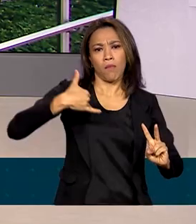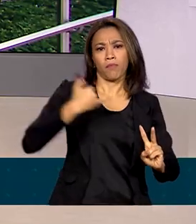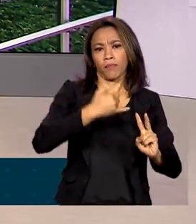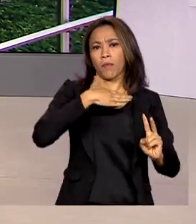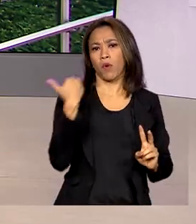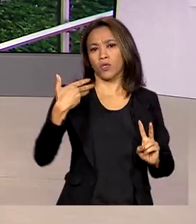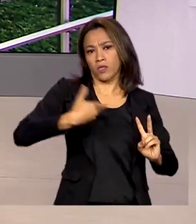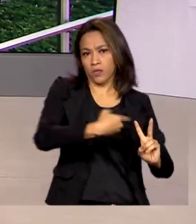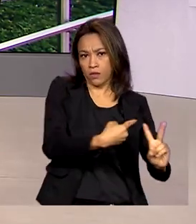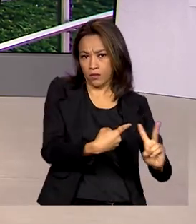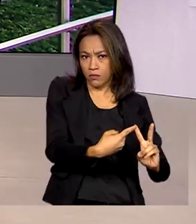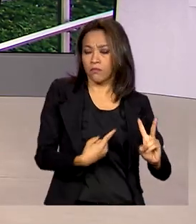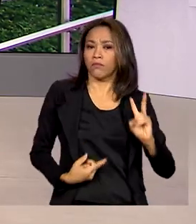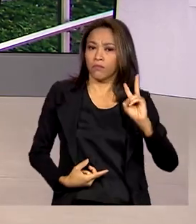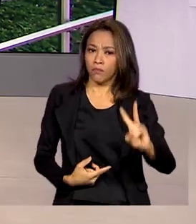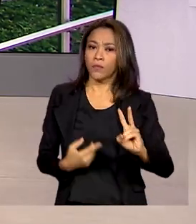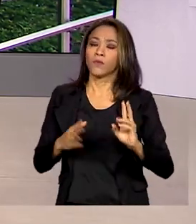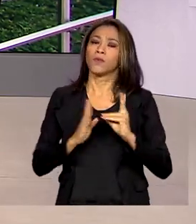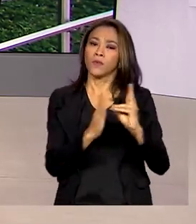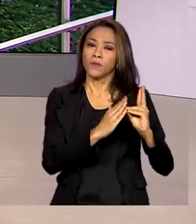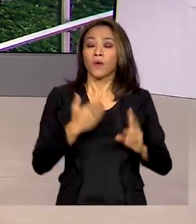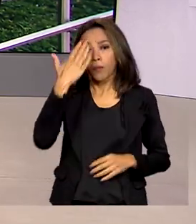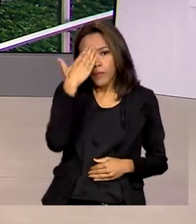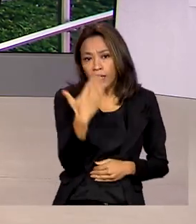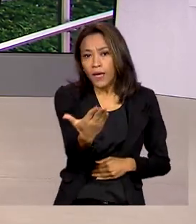Renata, eu volto com você. Tá certo, Glauco. Obrigada pelas suas informações. Legenda Zanotto